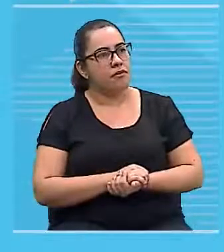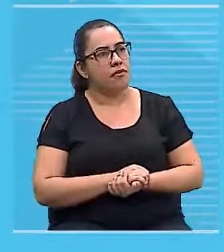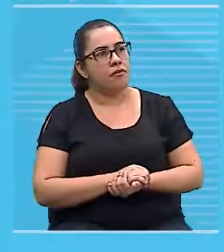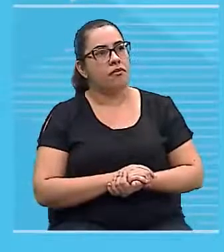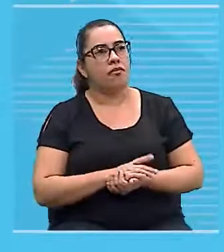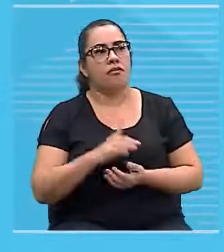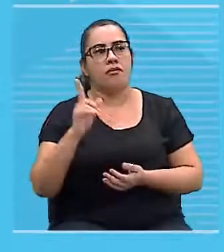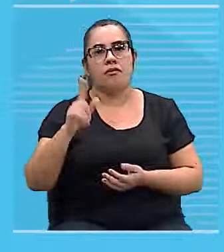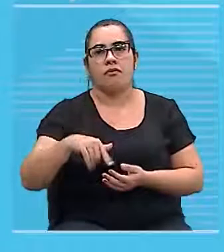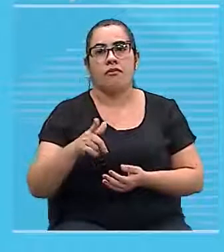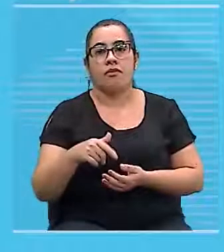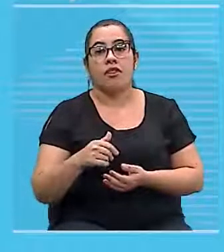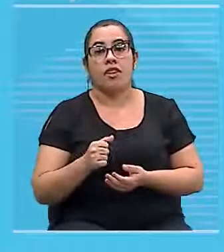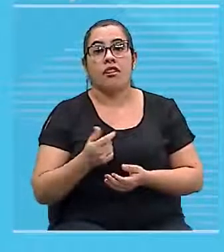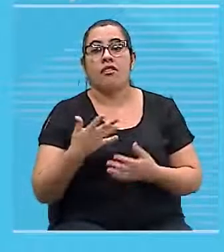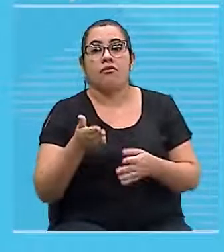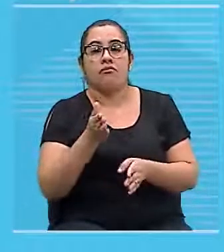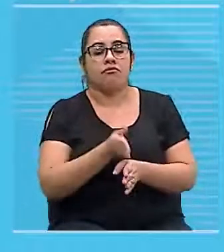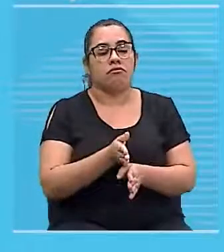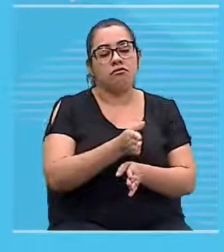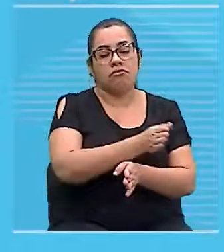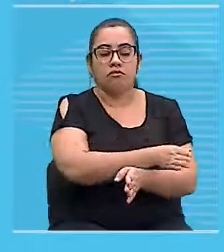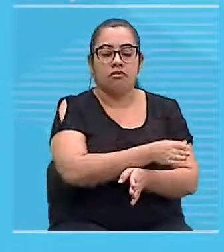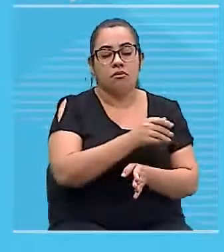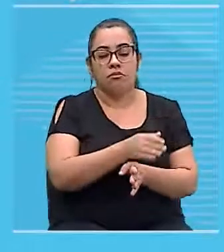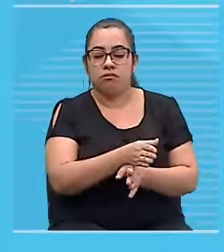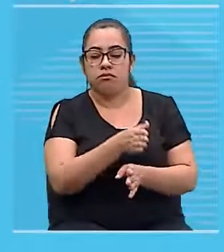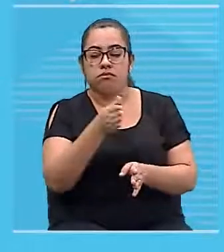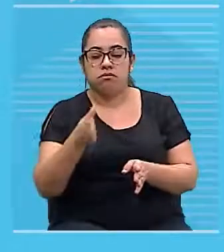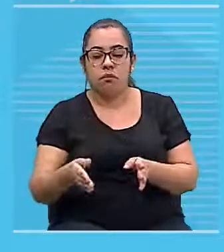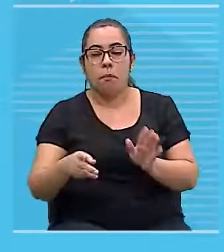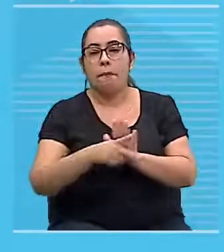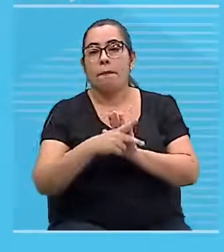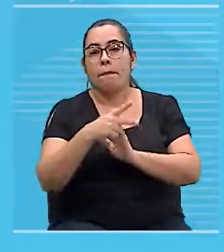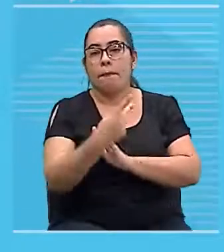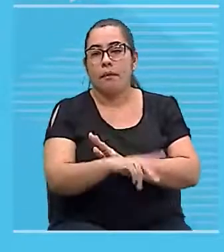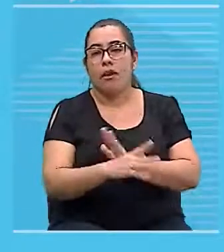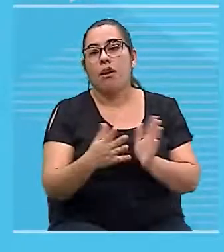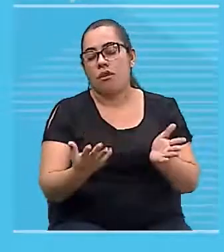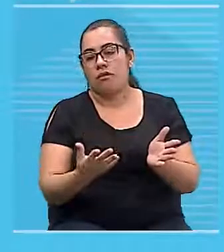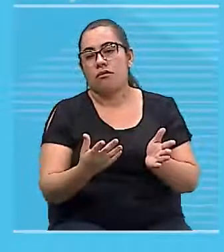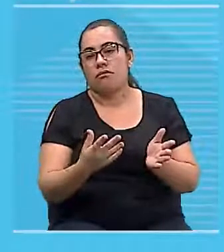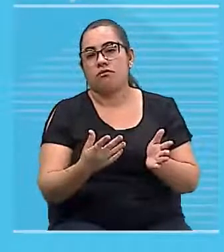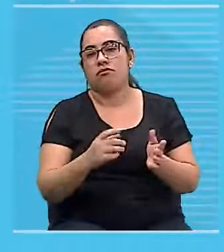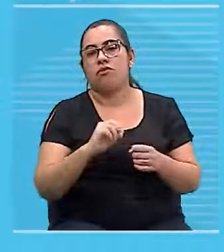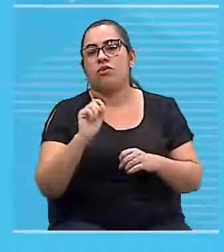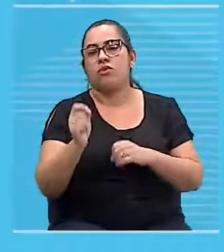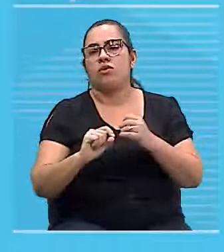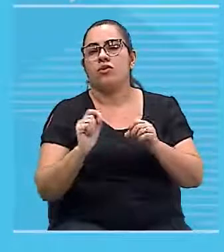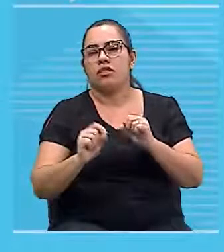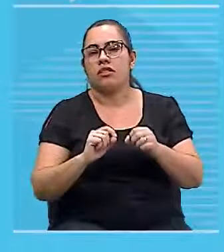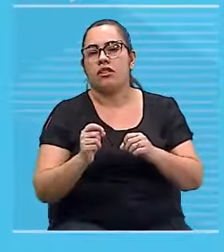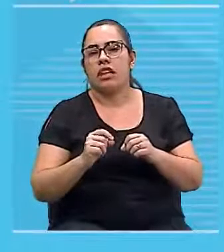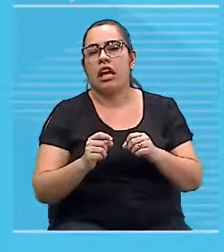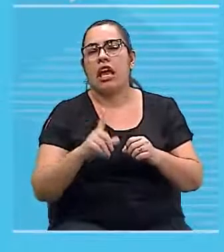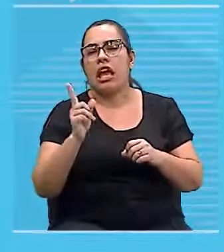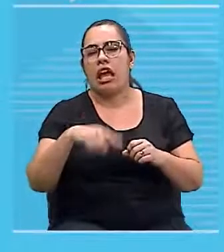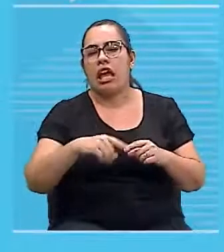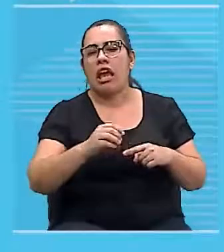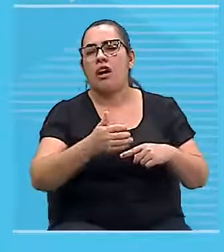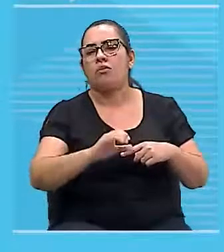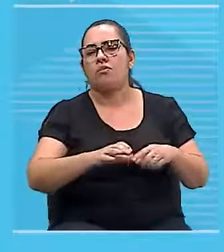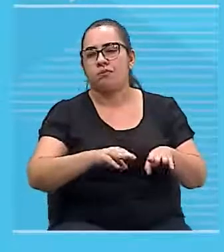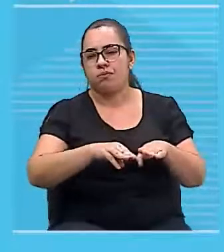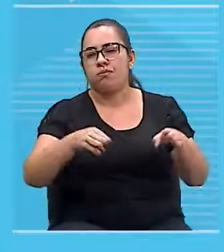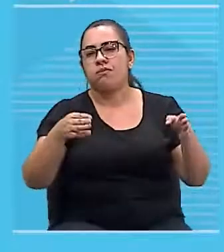magnético. como se você estivesse ou dando empurrão no